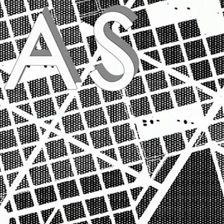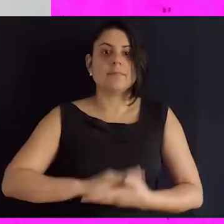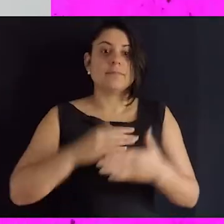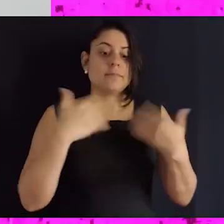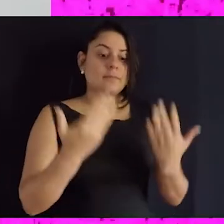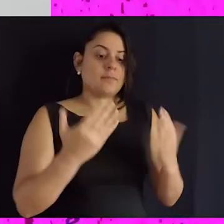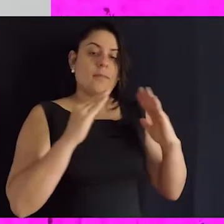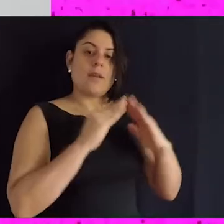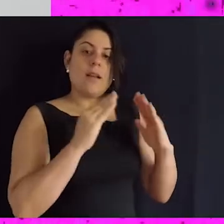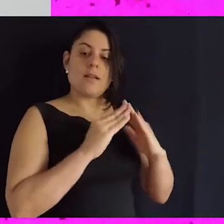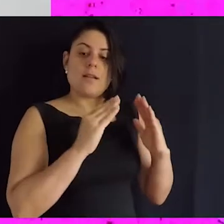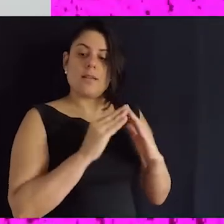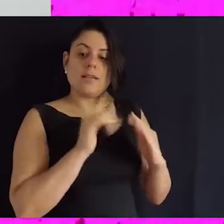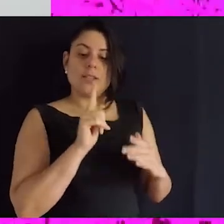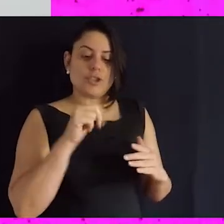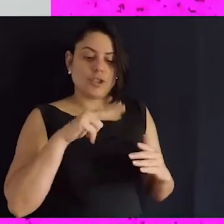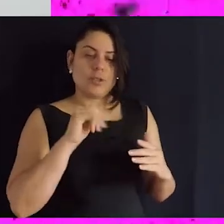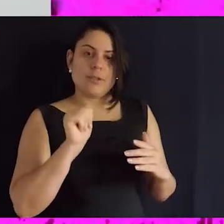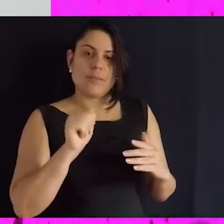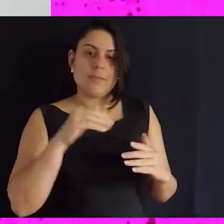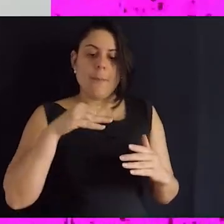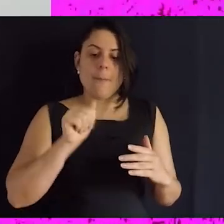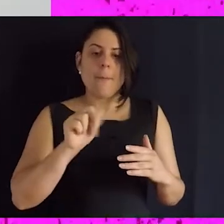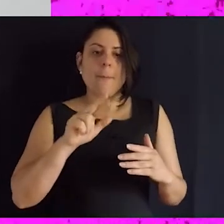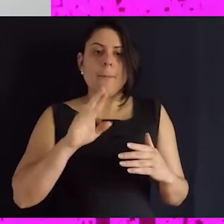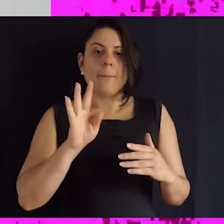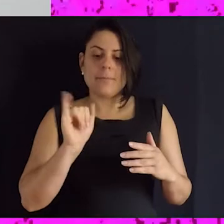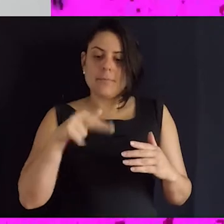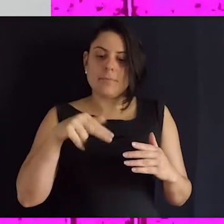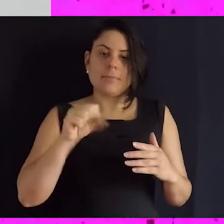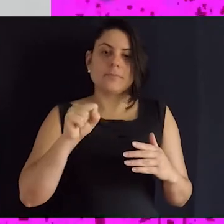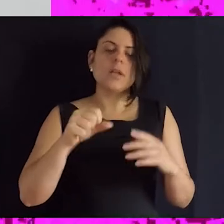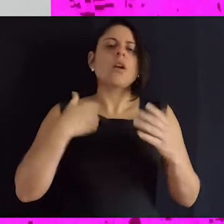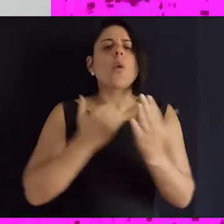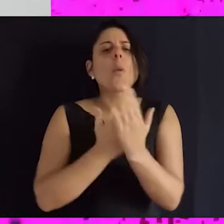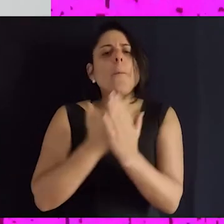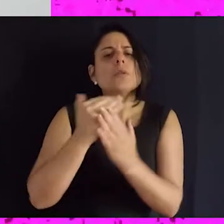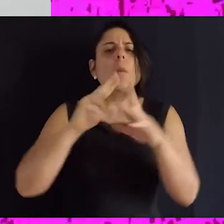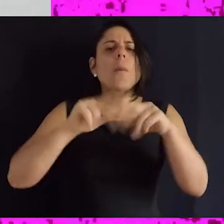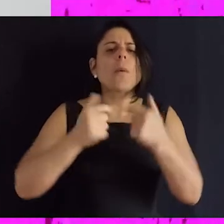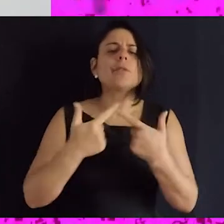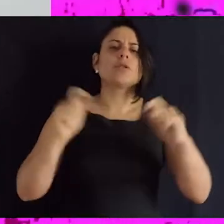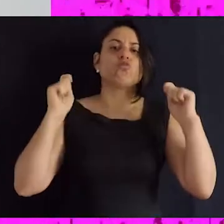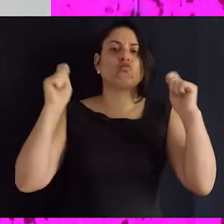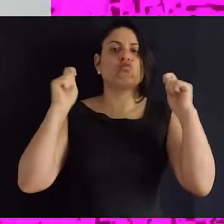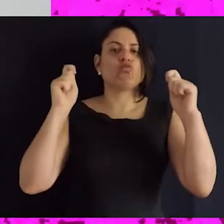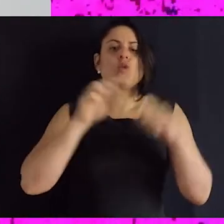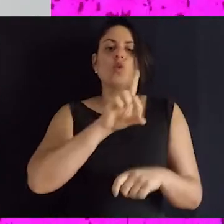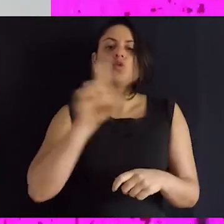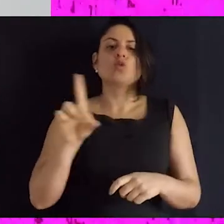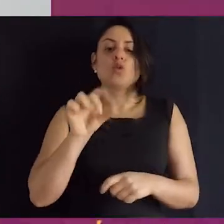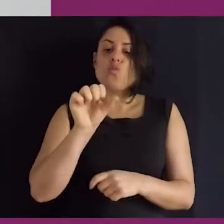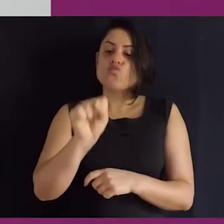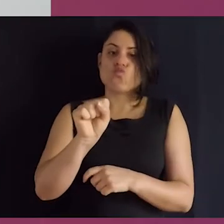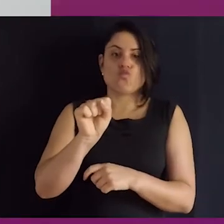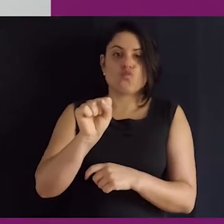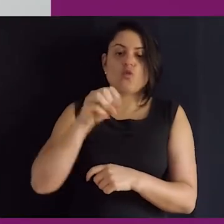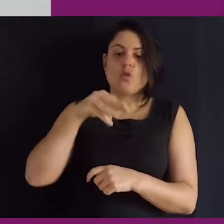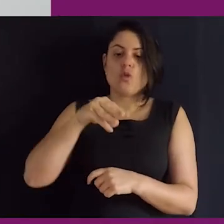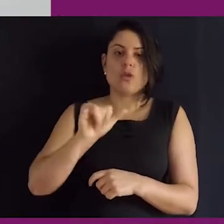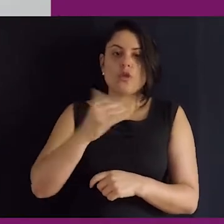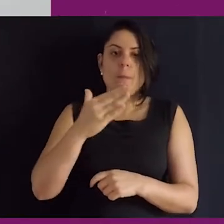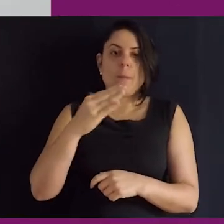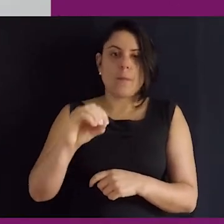A Casetina Martins começou como um ato simbólico e prático do dia 8 de março,